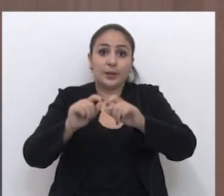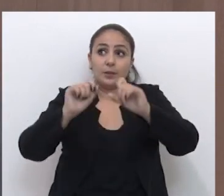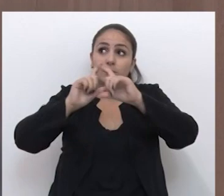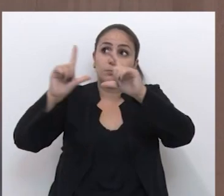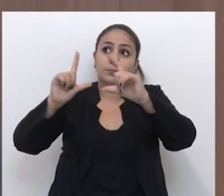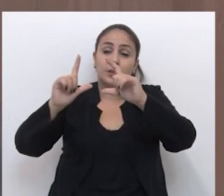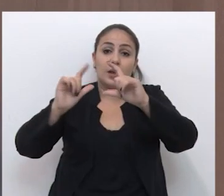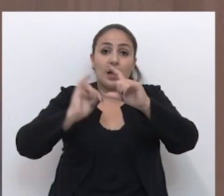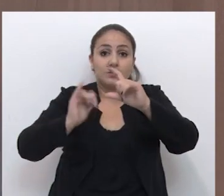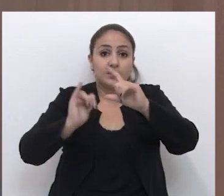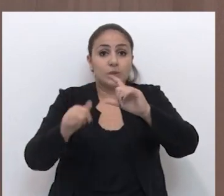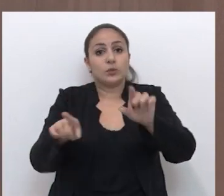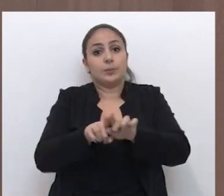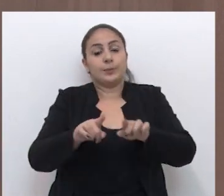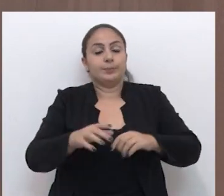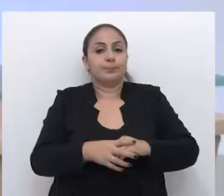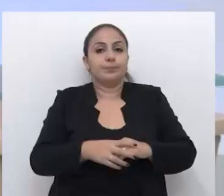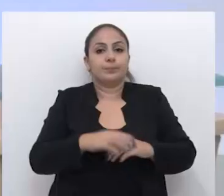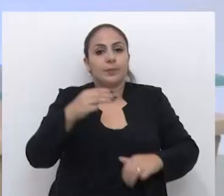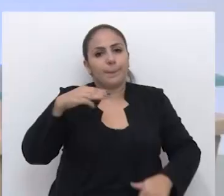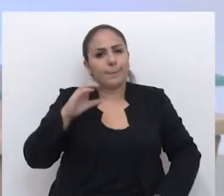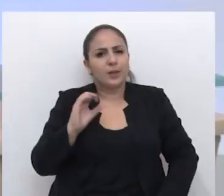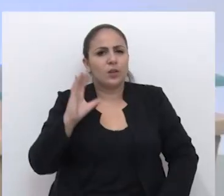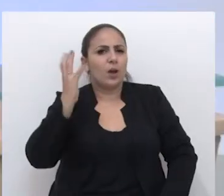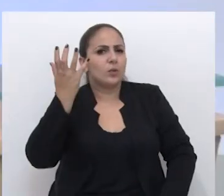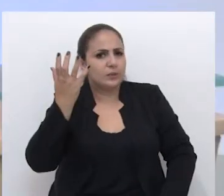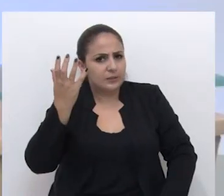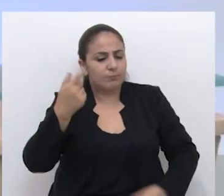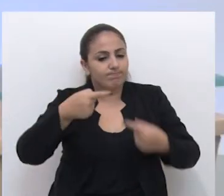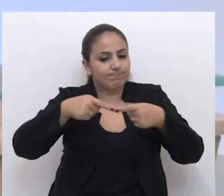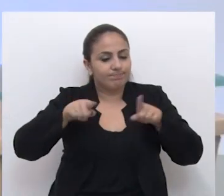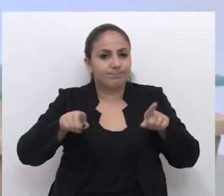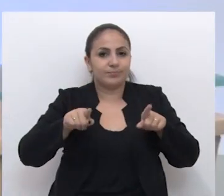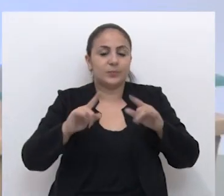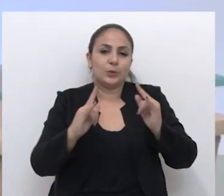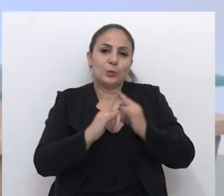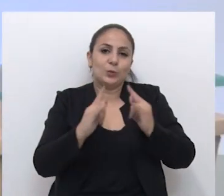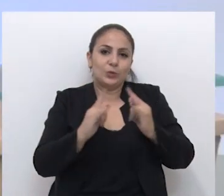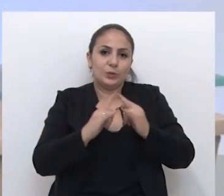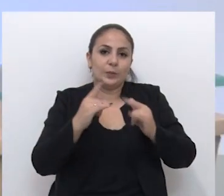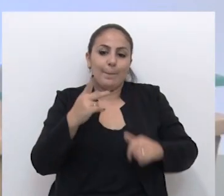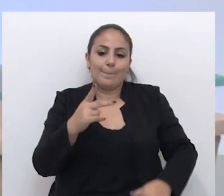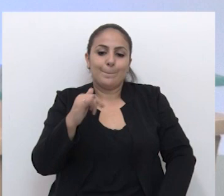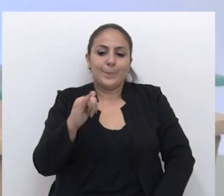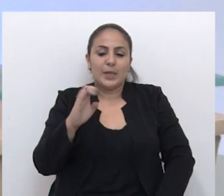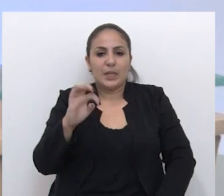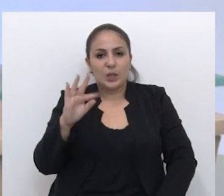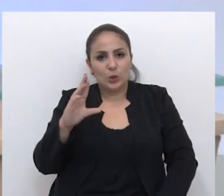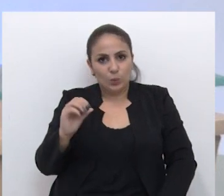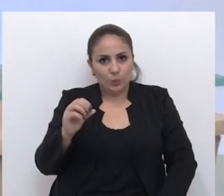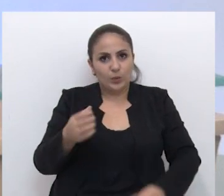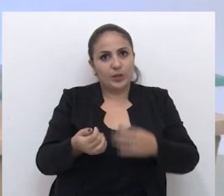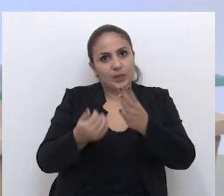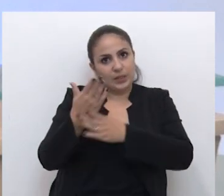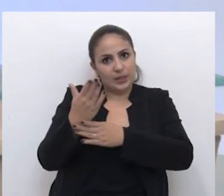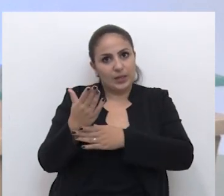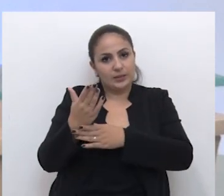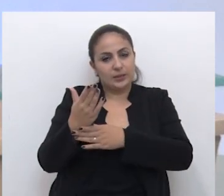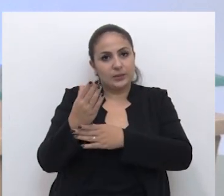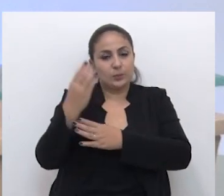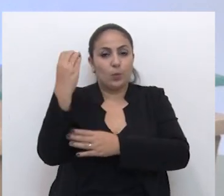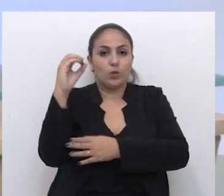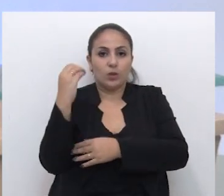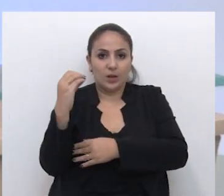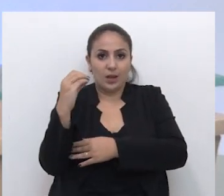e sinalização, principalmente nos cruzamentos. Em março, aconteceu a inauguração do Instituto Pietro, criado na